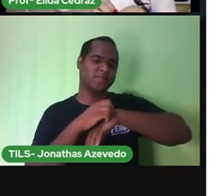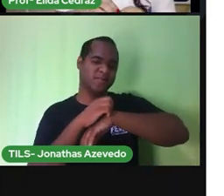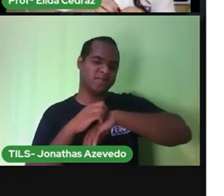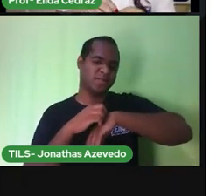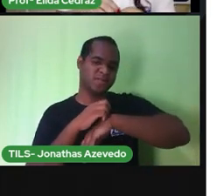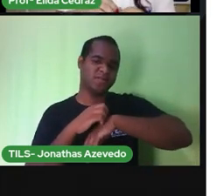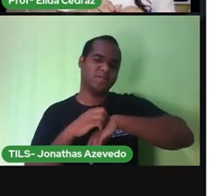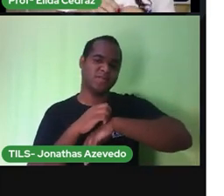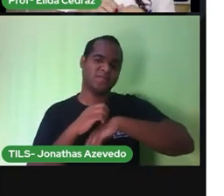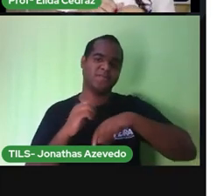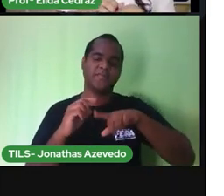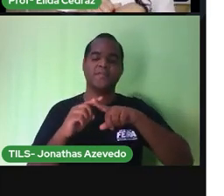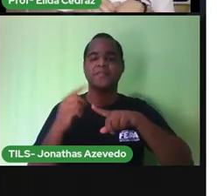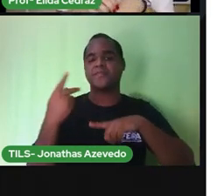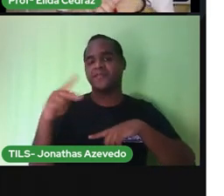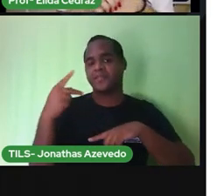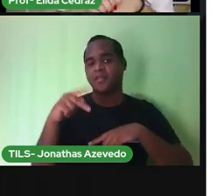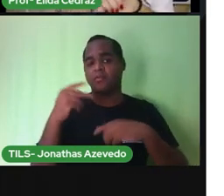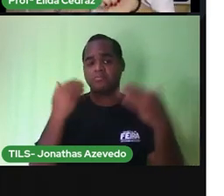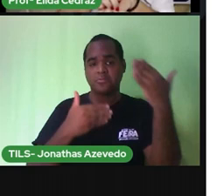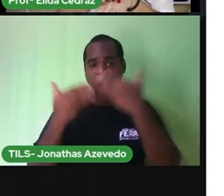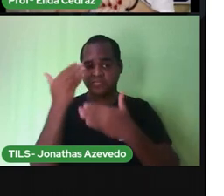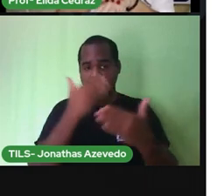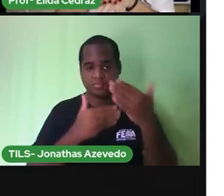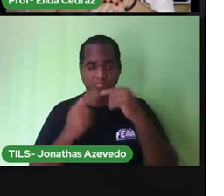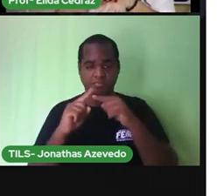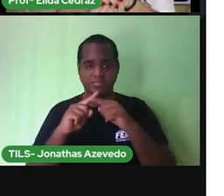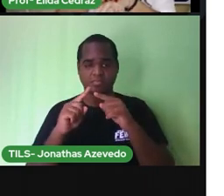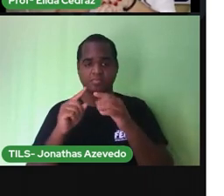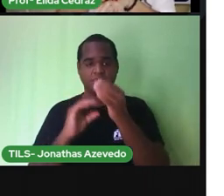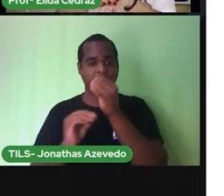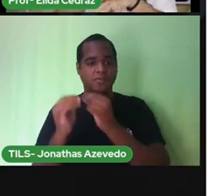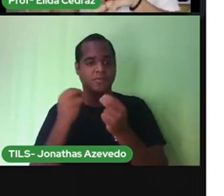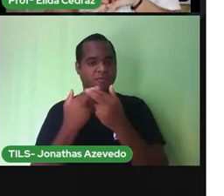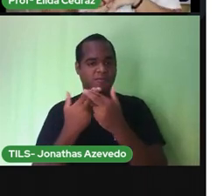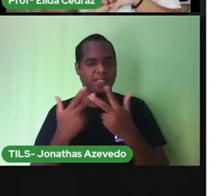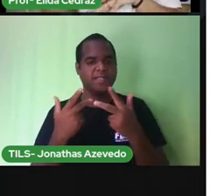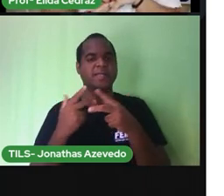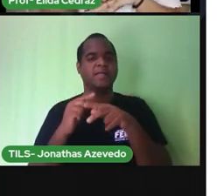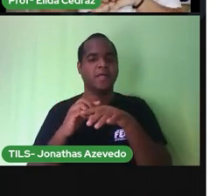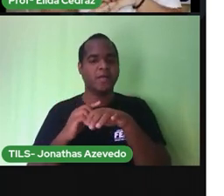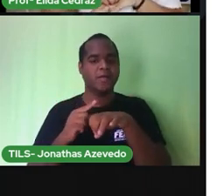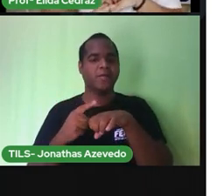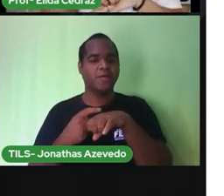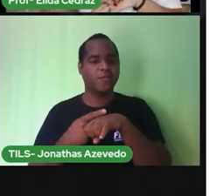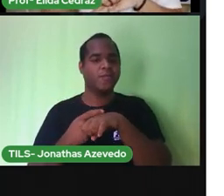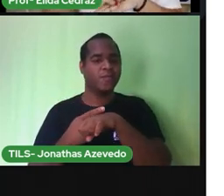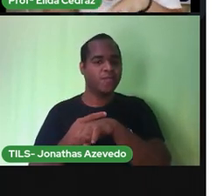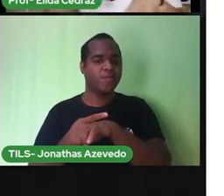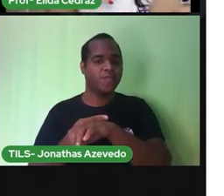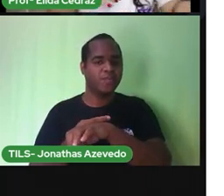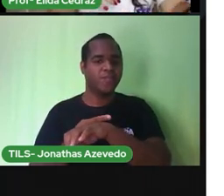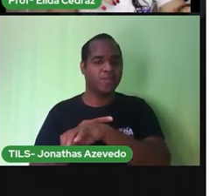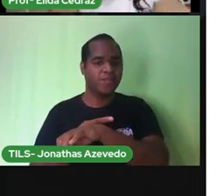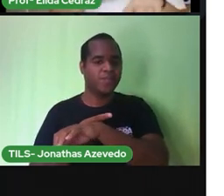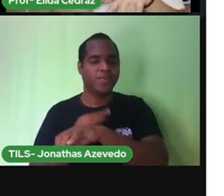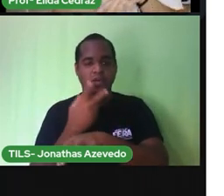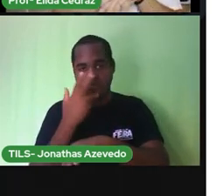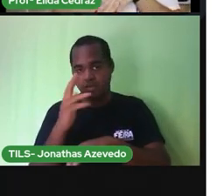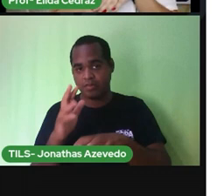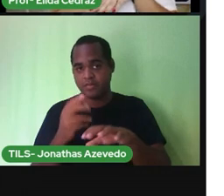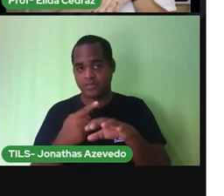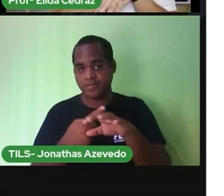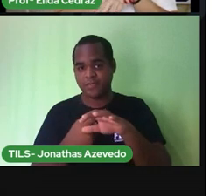é um bichinho que a gente não enxerga e ele vai se alimentando das células mortas e quando você vê que tá todo vermelhão fica